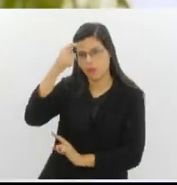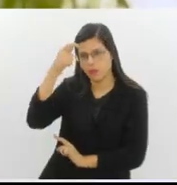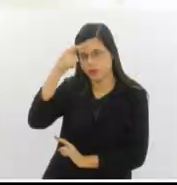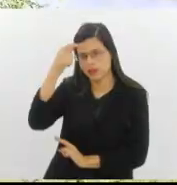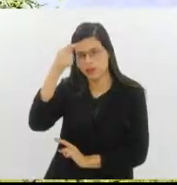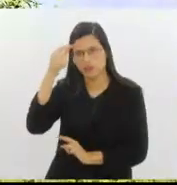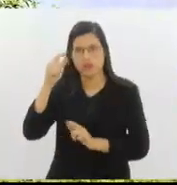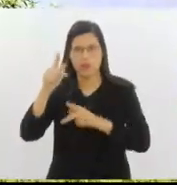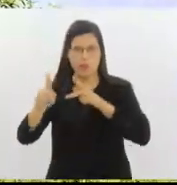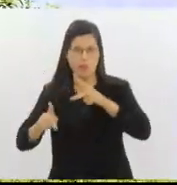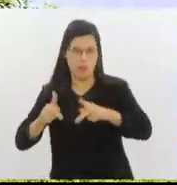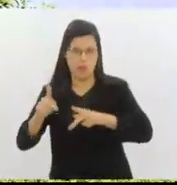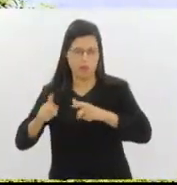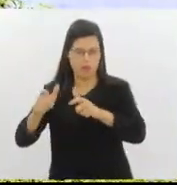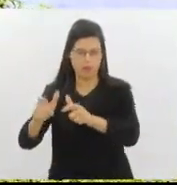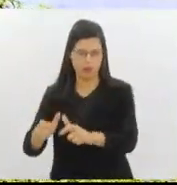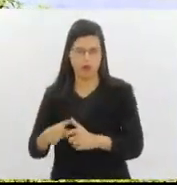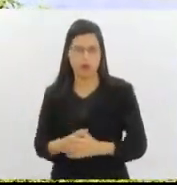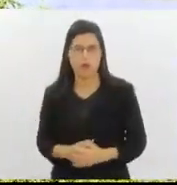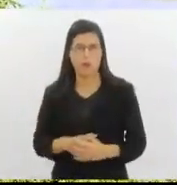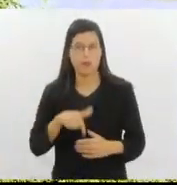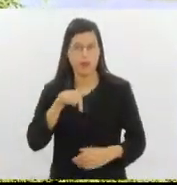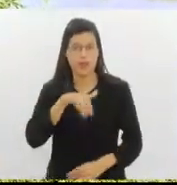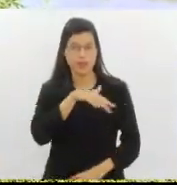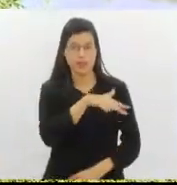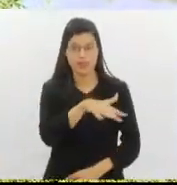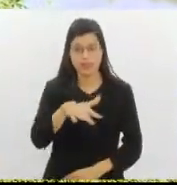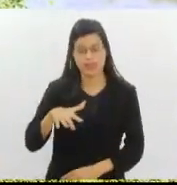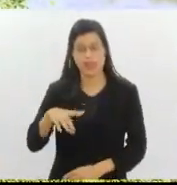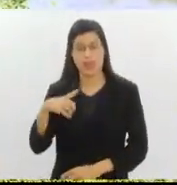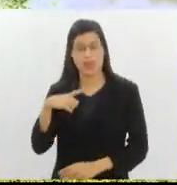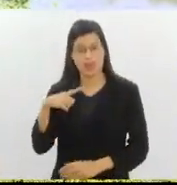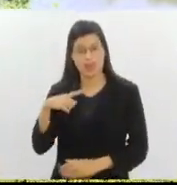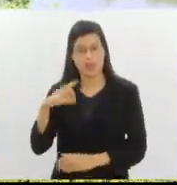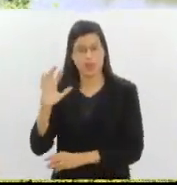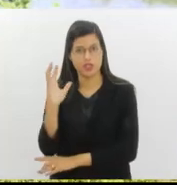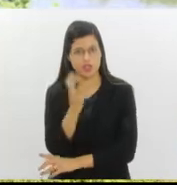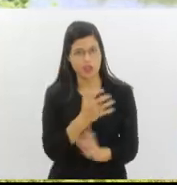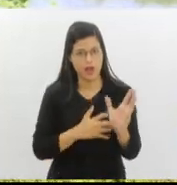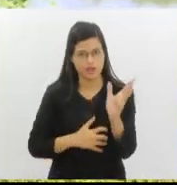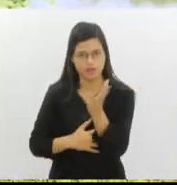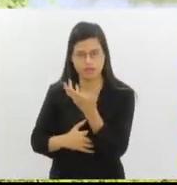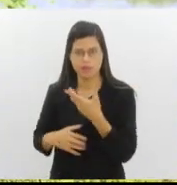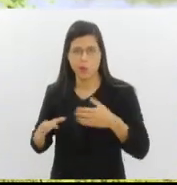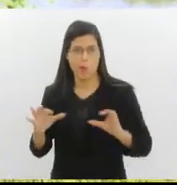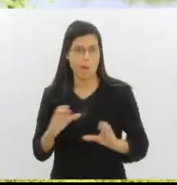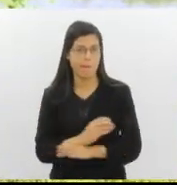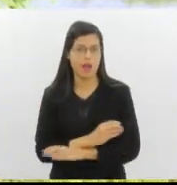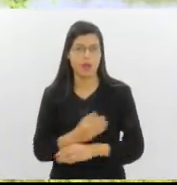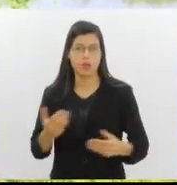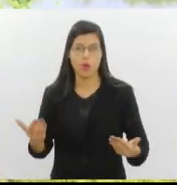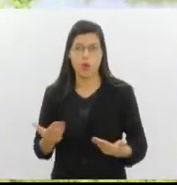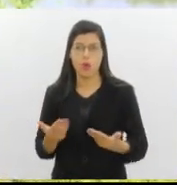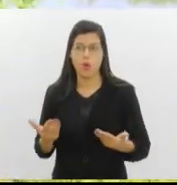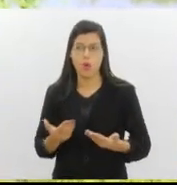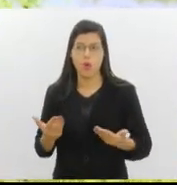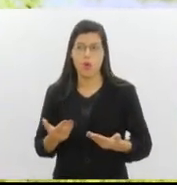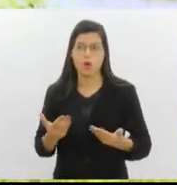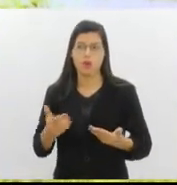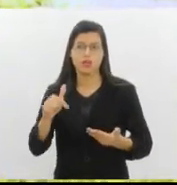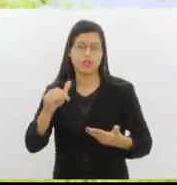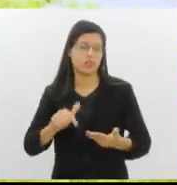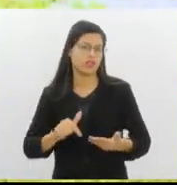comunidade local. Essa área era completamente coberta por pastagem e hoje virou essa maravilha de paisagem